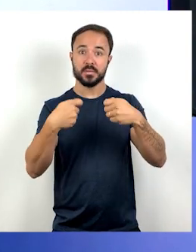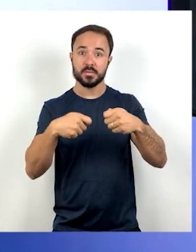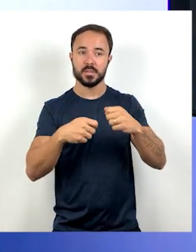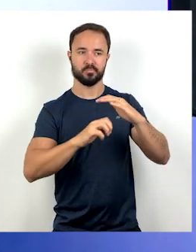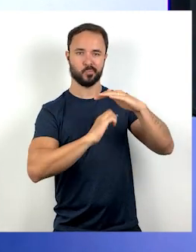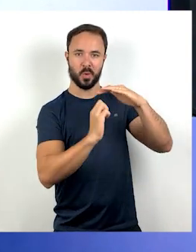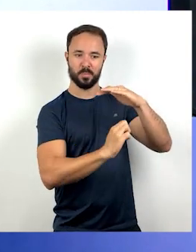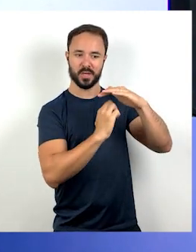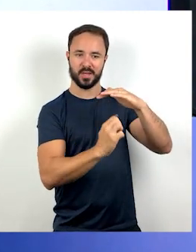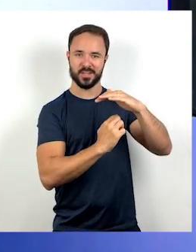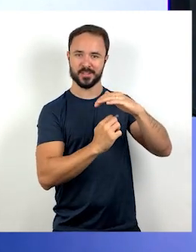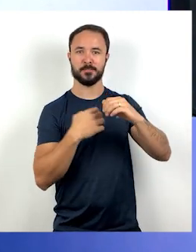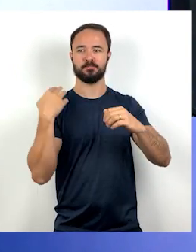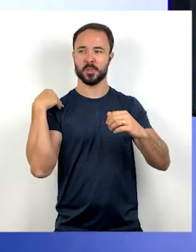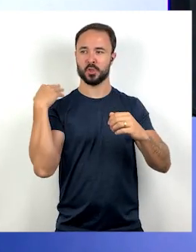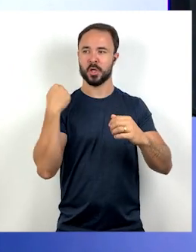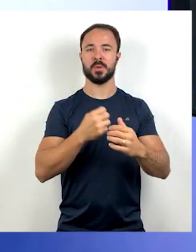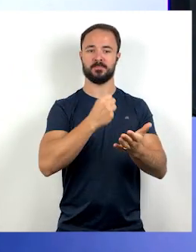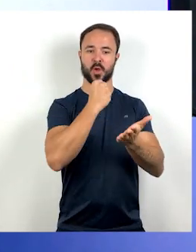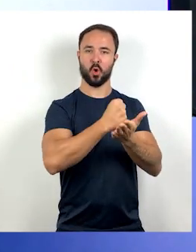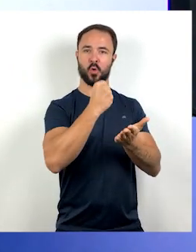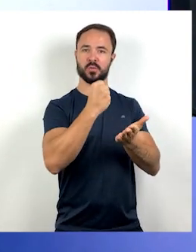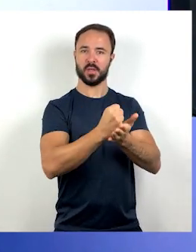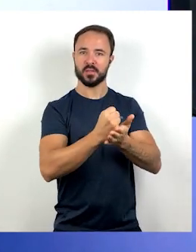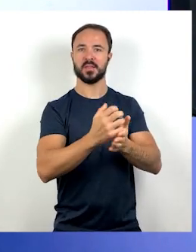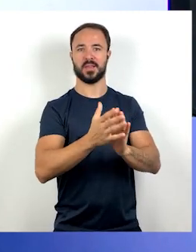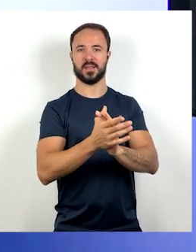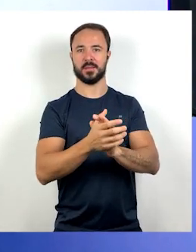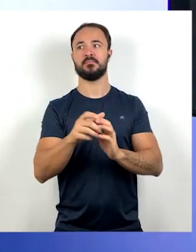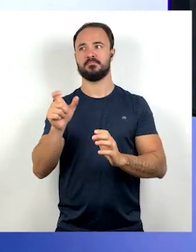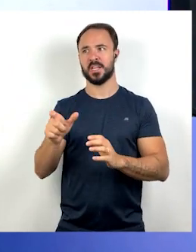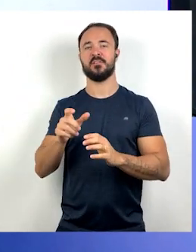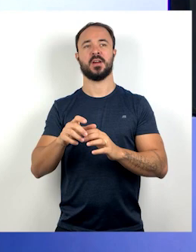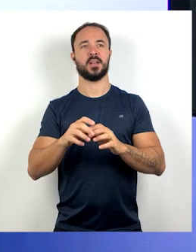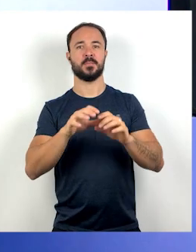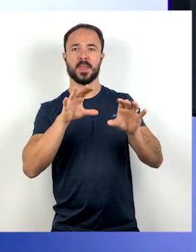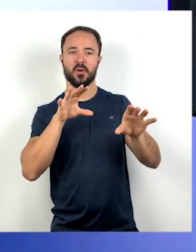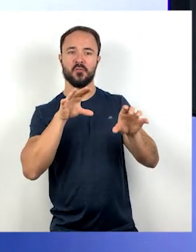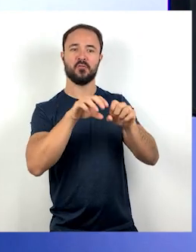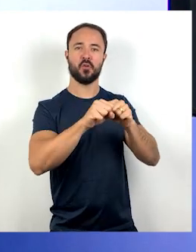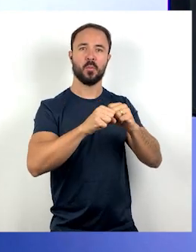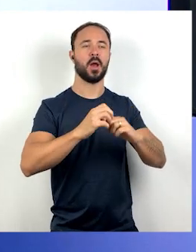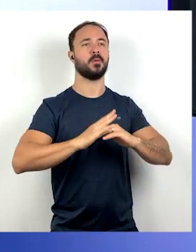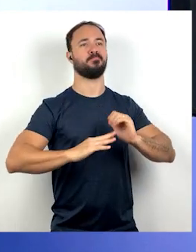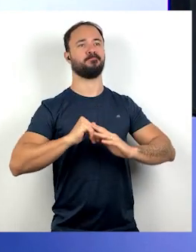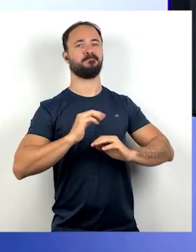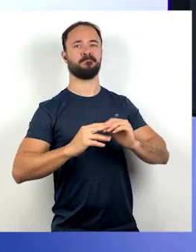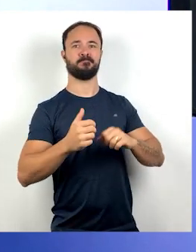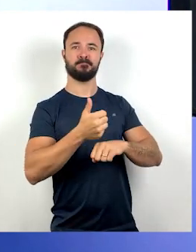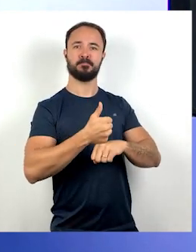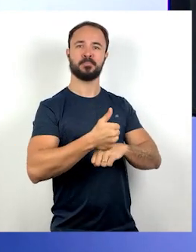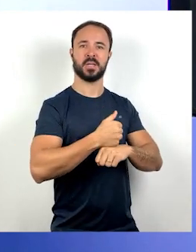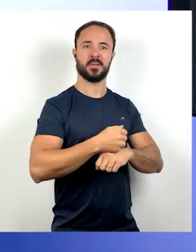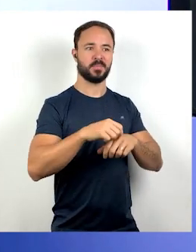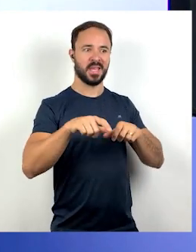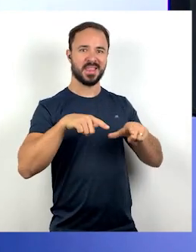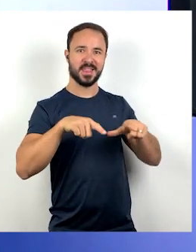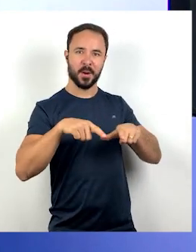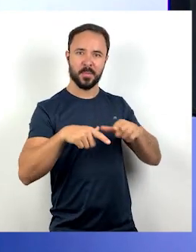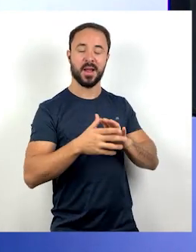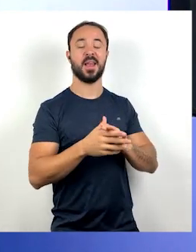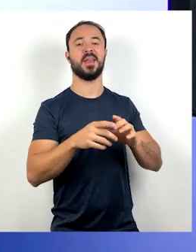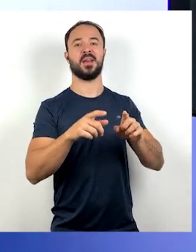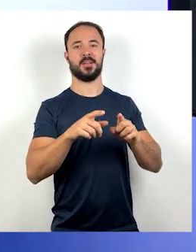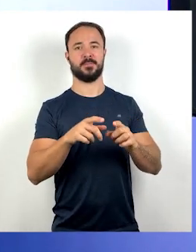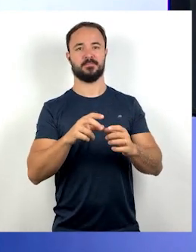qualificar e vai desenvolver o trabalho no mesmo período, né? E no outro período ele vai estar indo para a